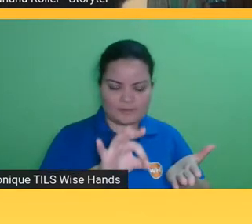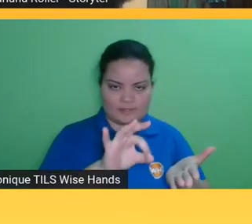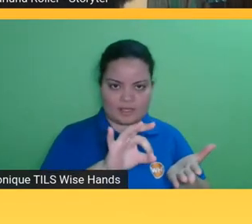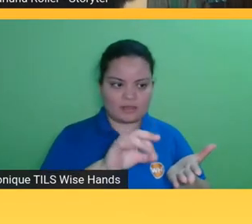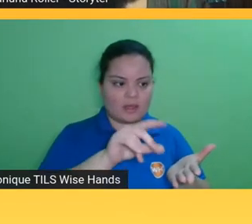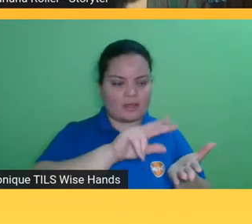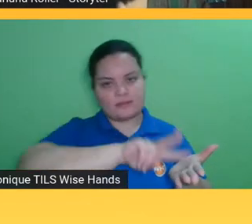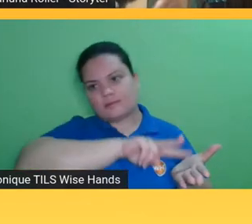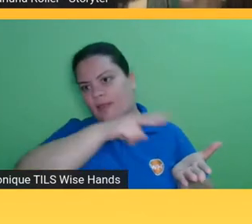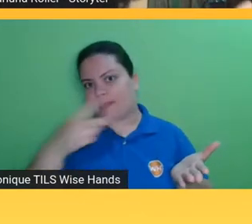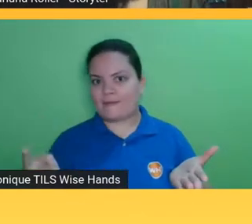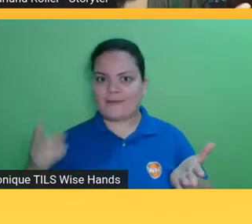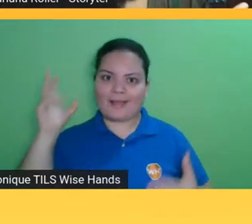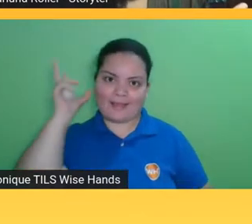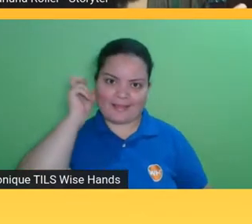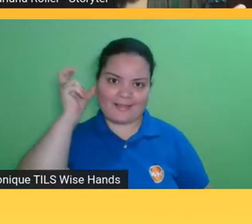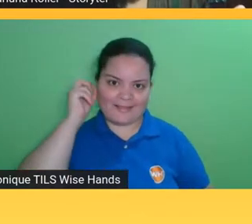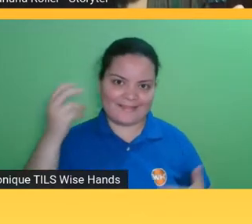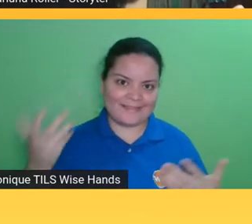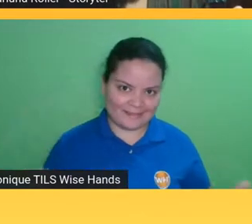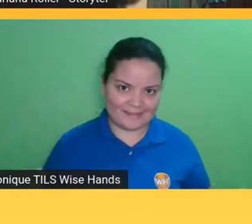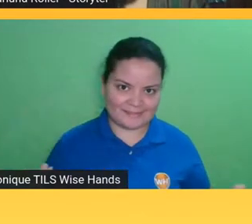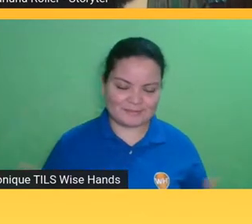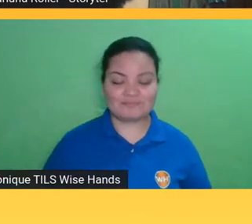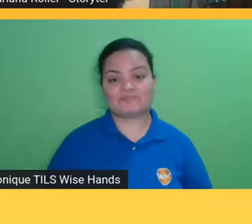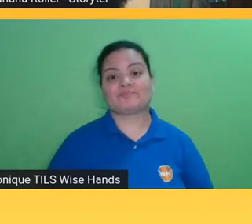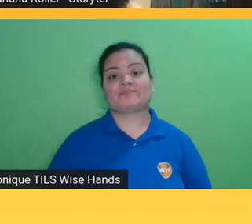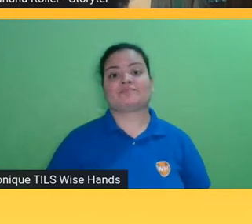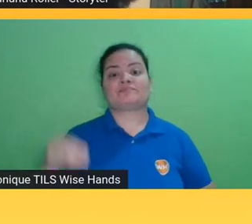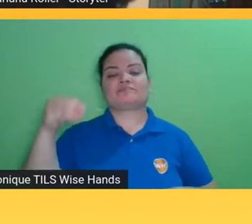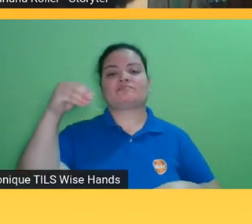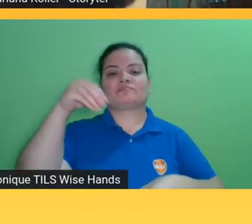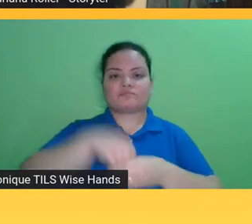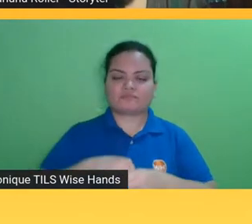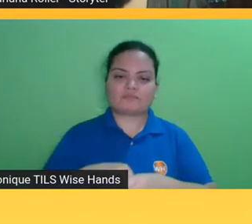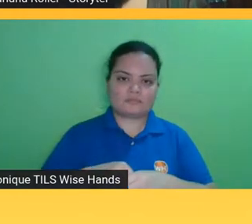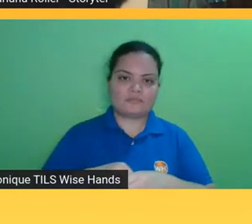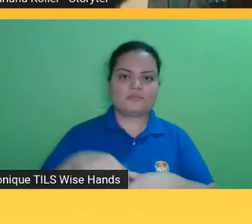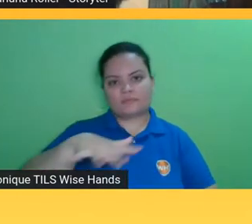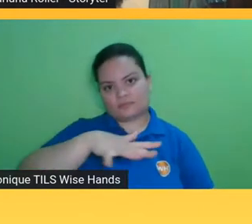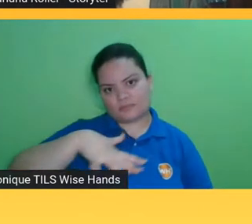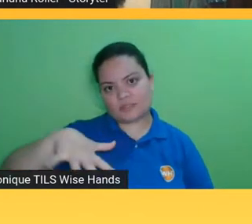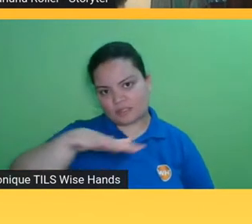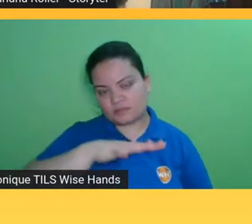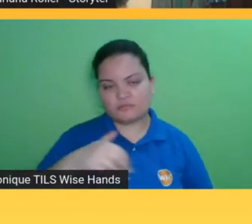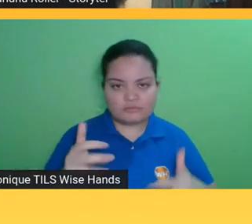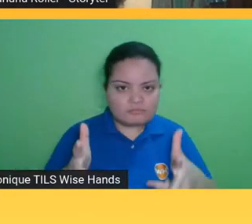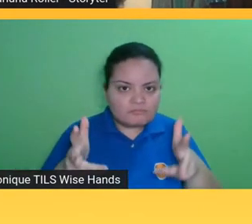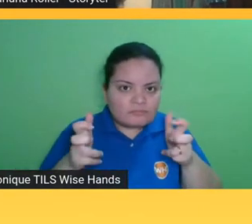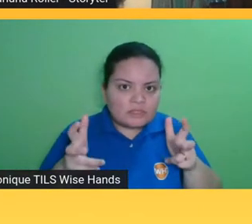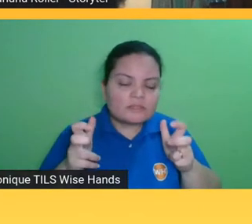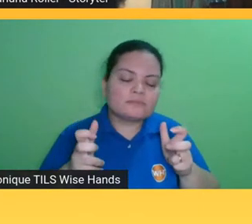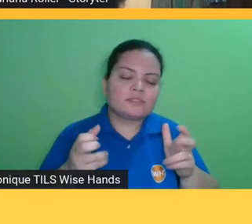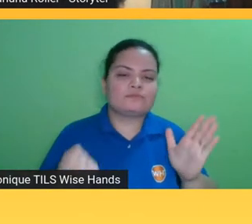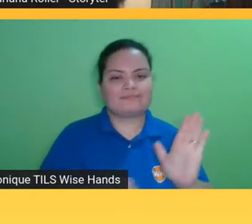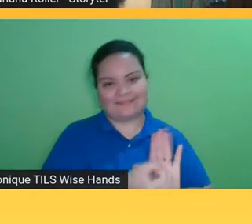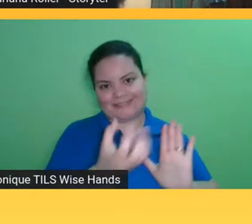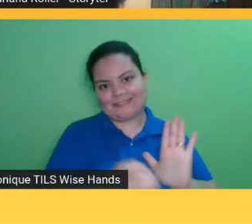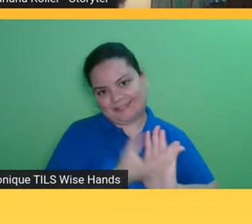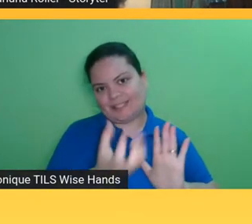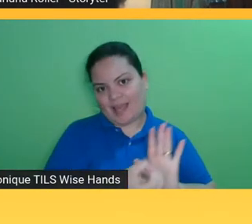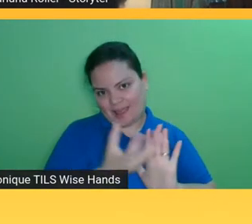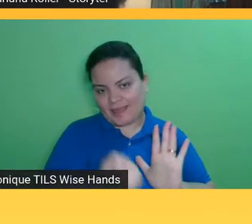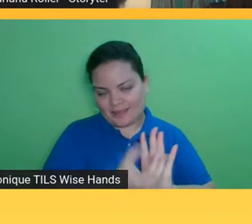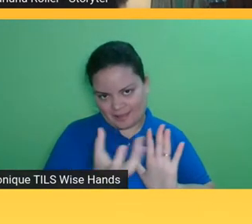do mercado audiovisual por exemplo isso já é mais do que normal a gente está começando a ver isso no mercado editorial mas a